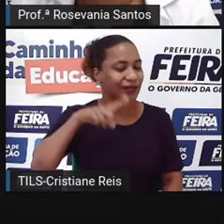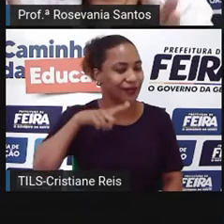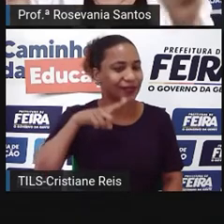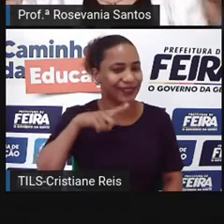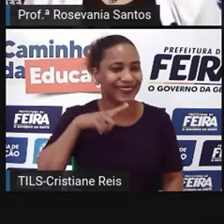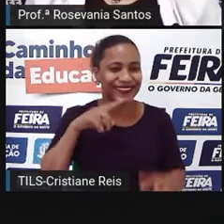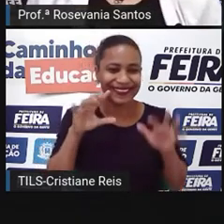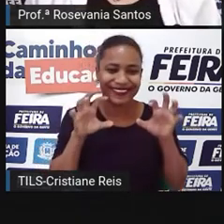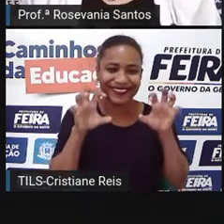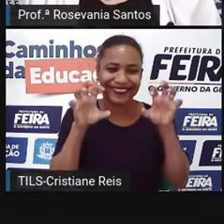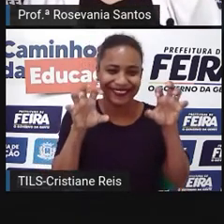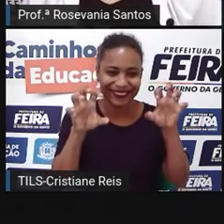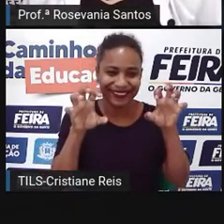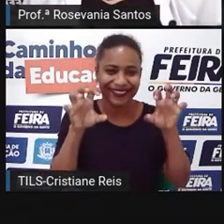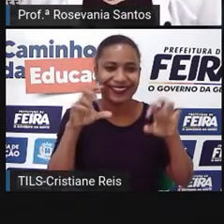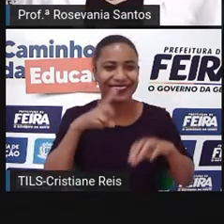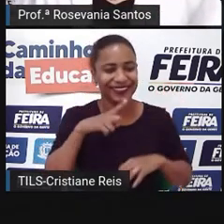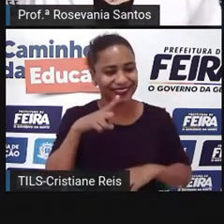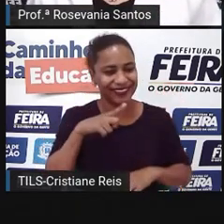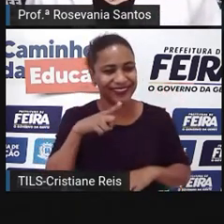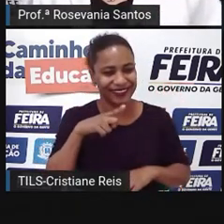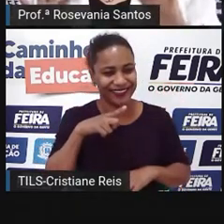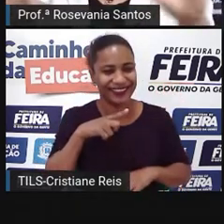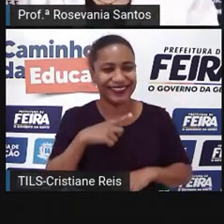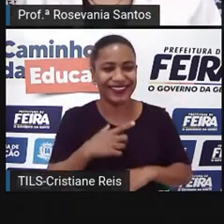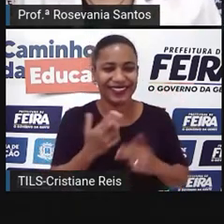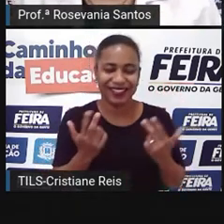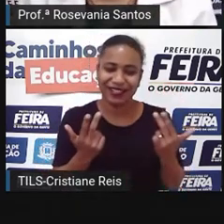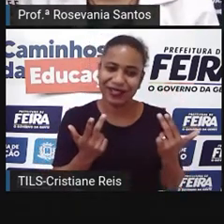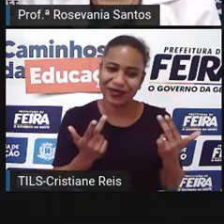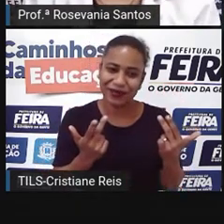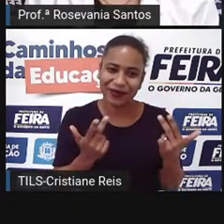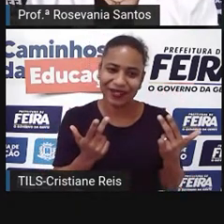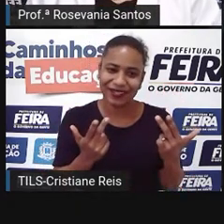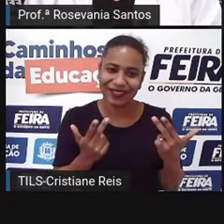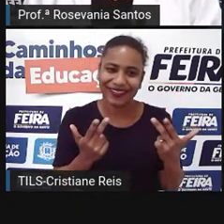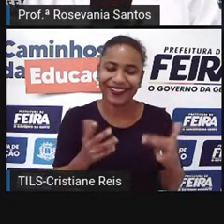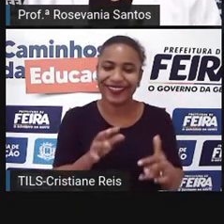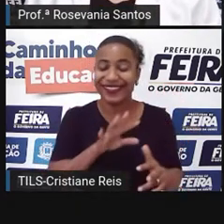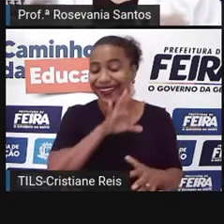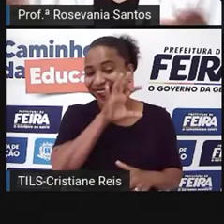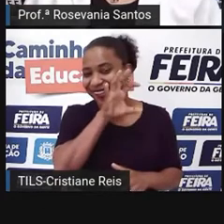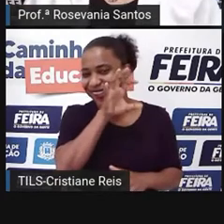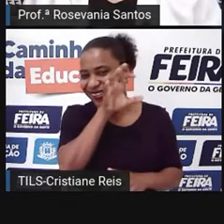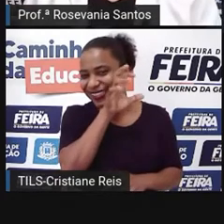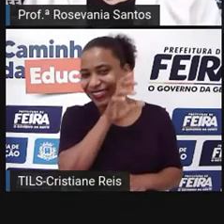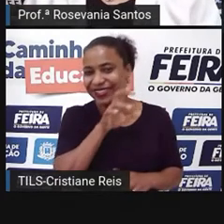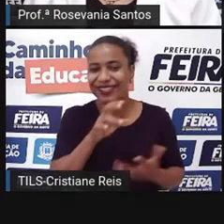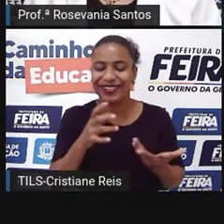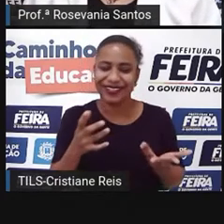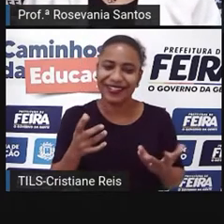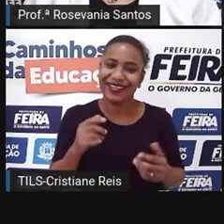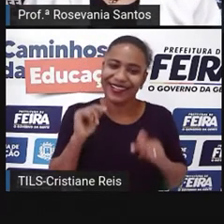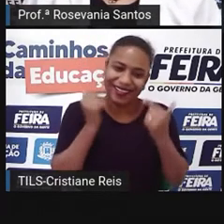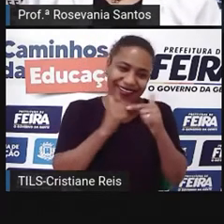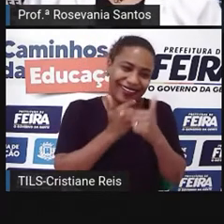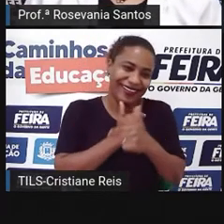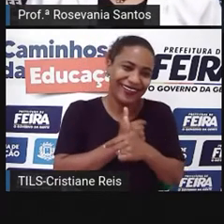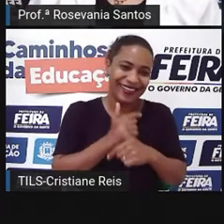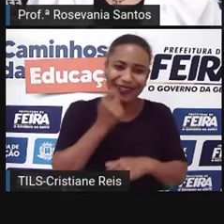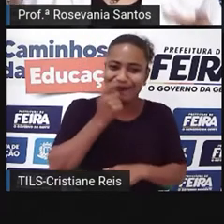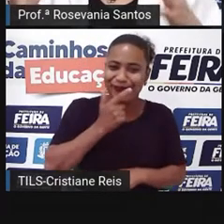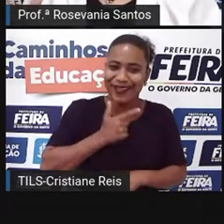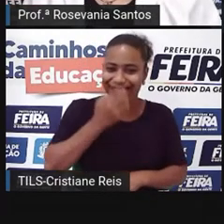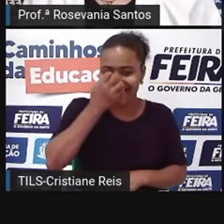podia faltar, deixa eu fazer meu momento aqui, tá gente? Cada um fazendo o seu tigre aí, do seu jeito, não riu, do tigre da